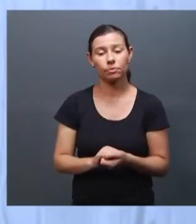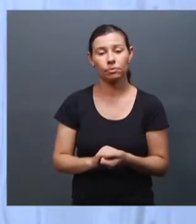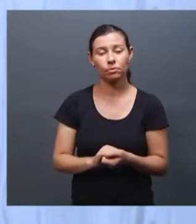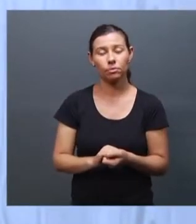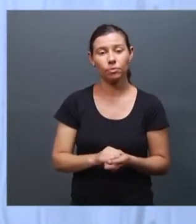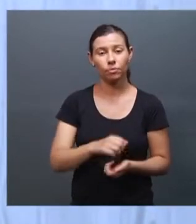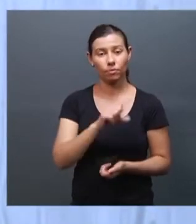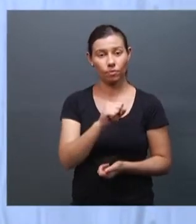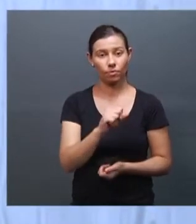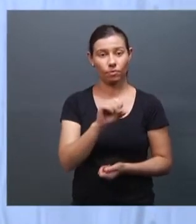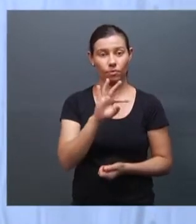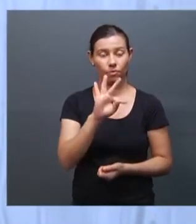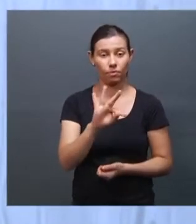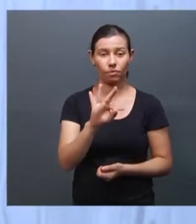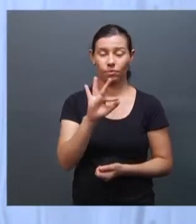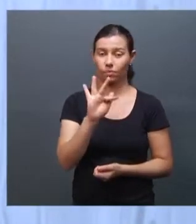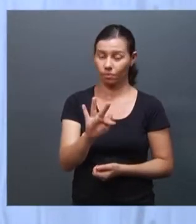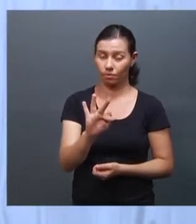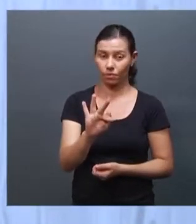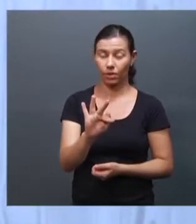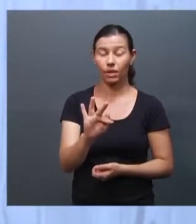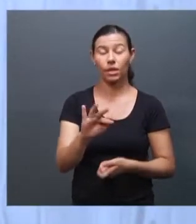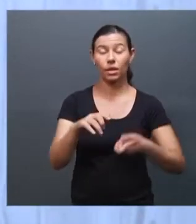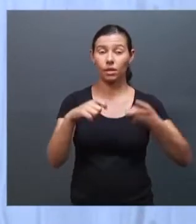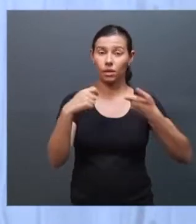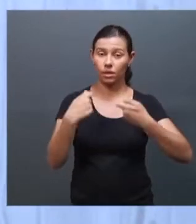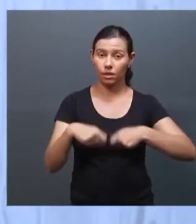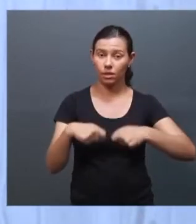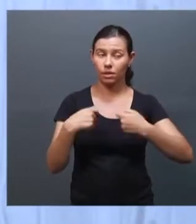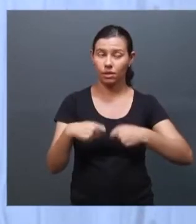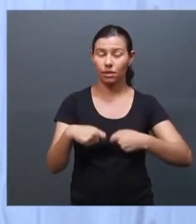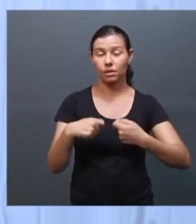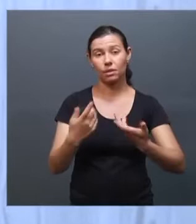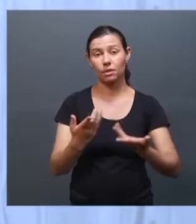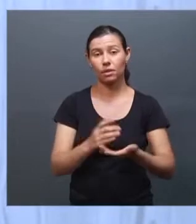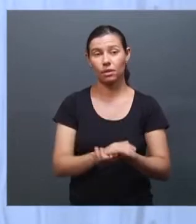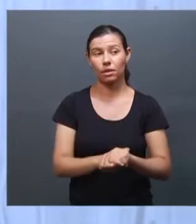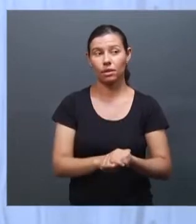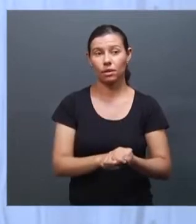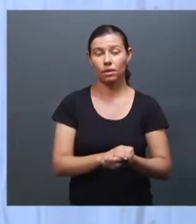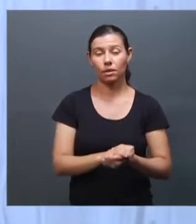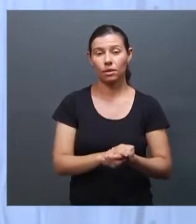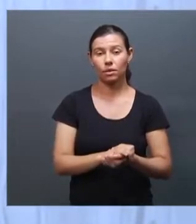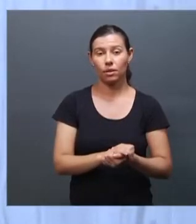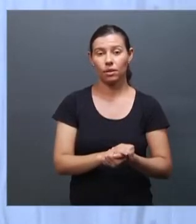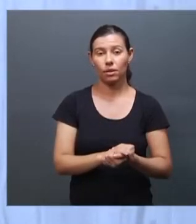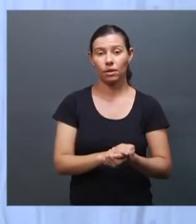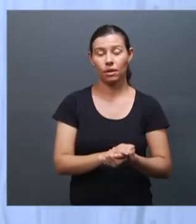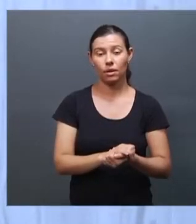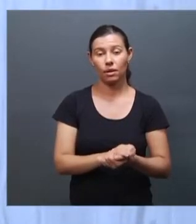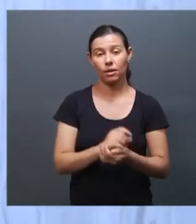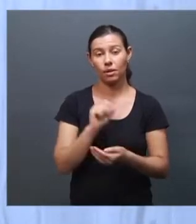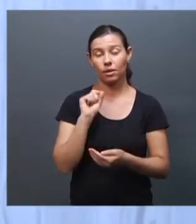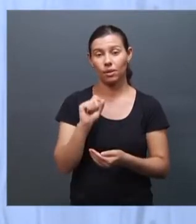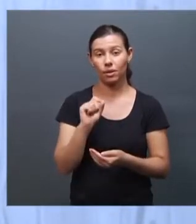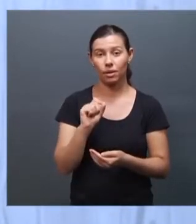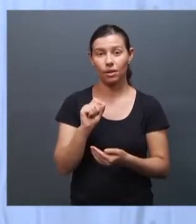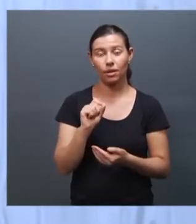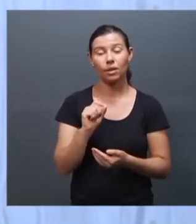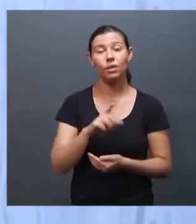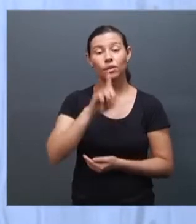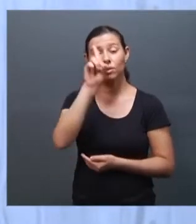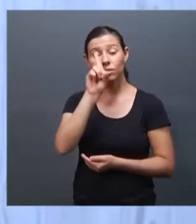o STF tem a se fazer a fazer nesse caso seria um papel contra majoritário porque os direitos